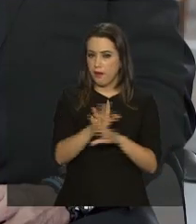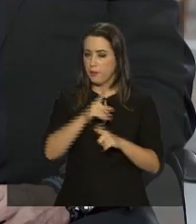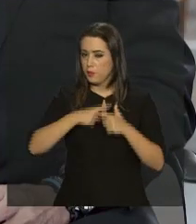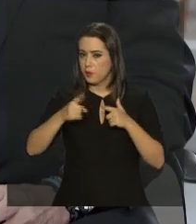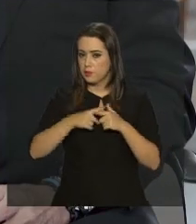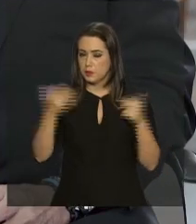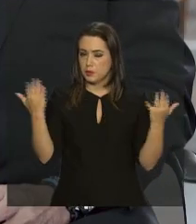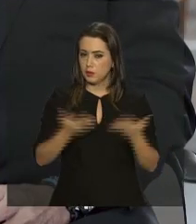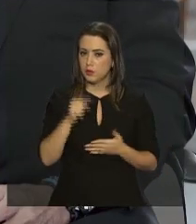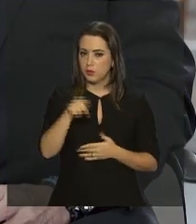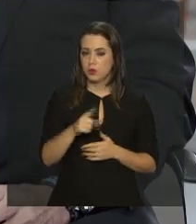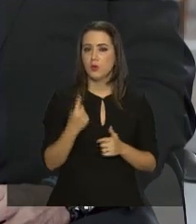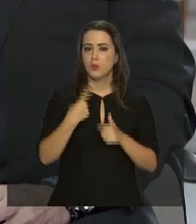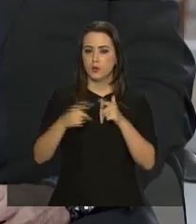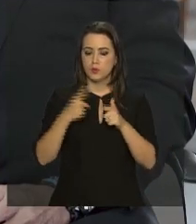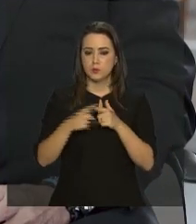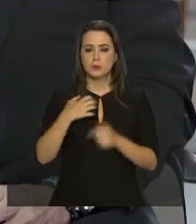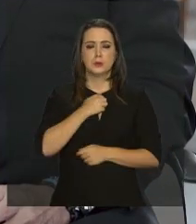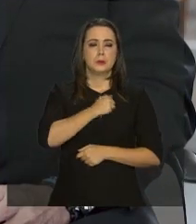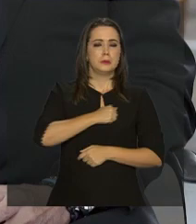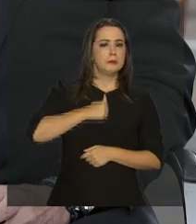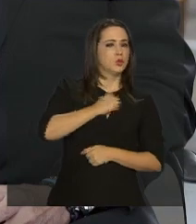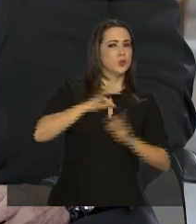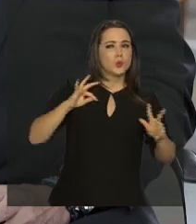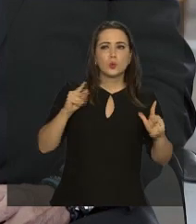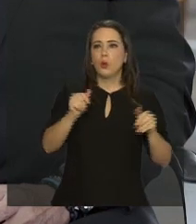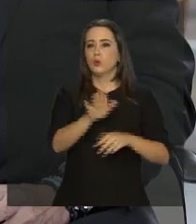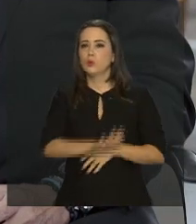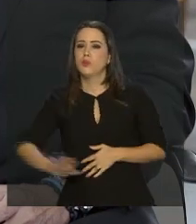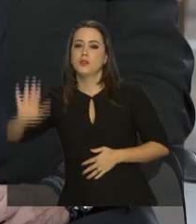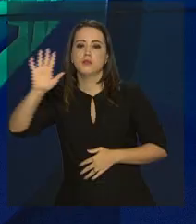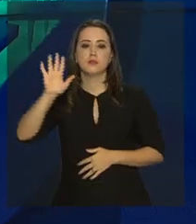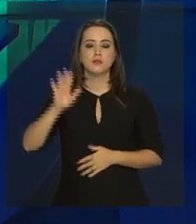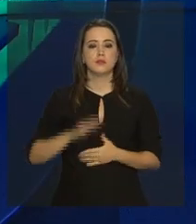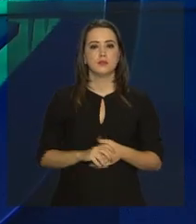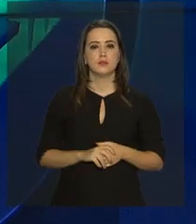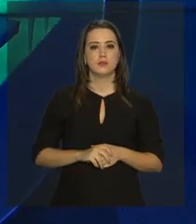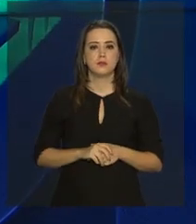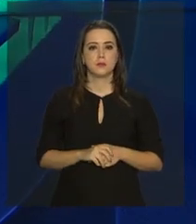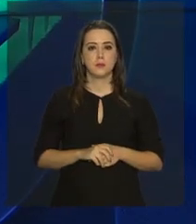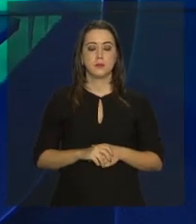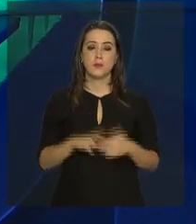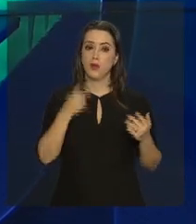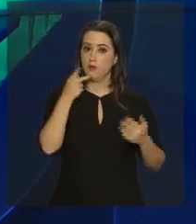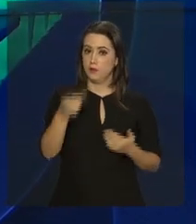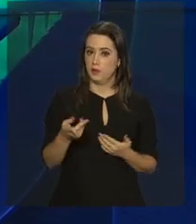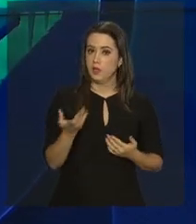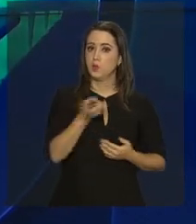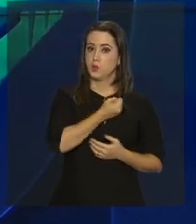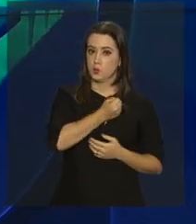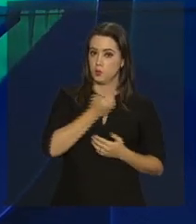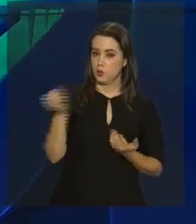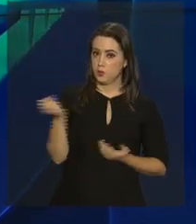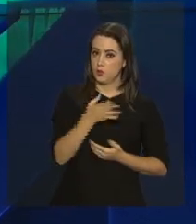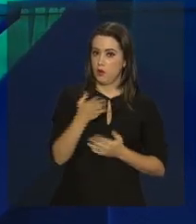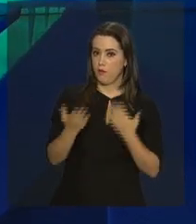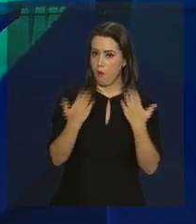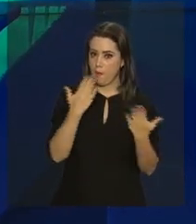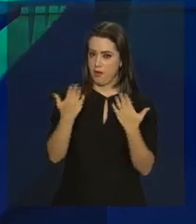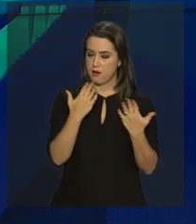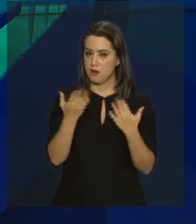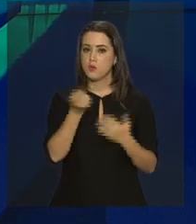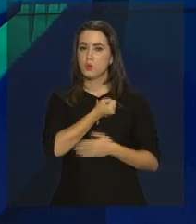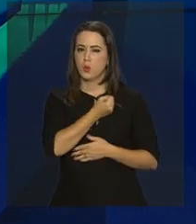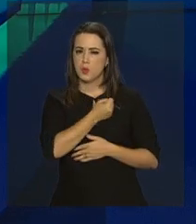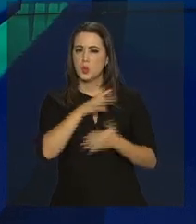neste momento, um problema que angustia toda a população brasileira. E segundo os dados atualizados do último balanço